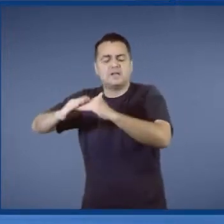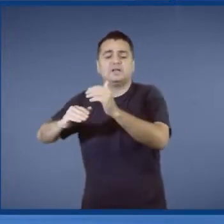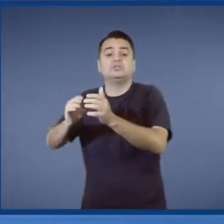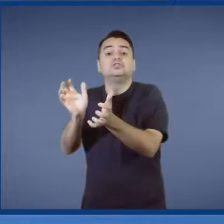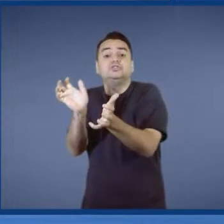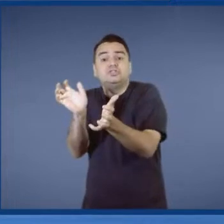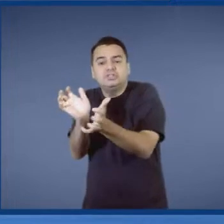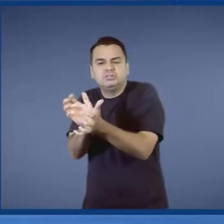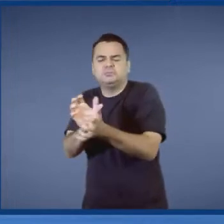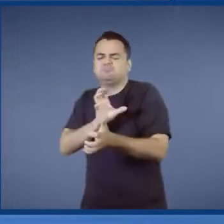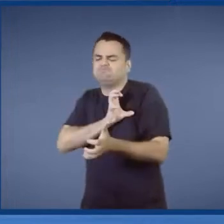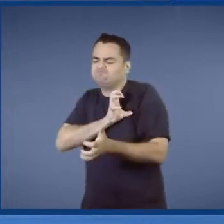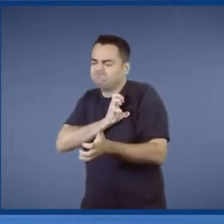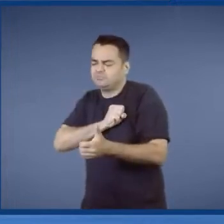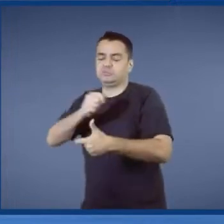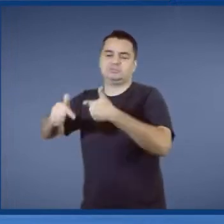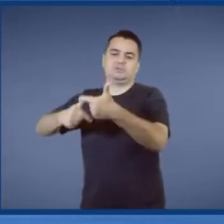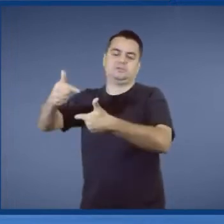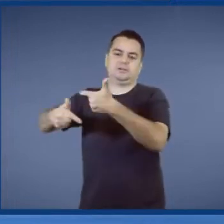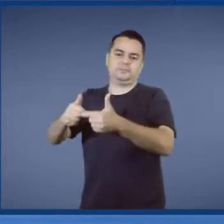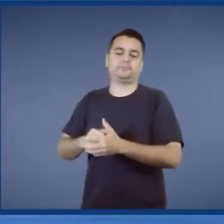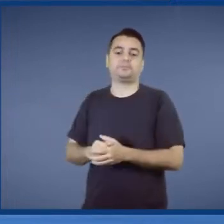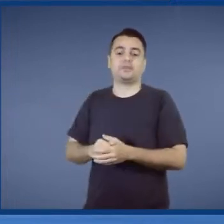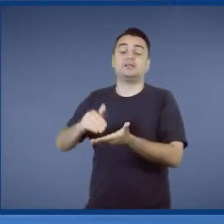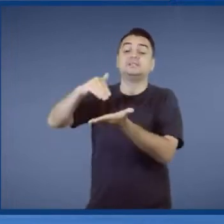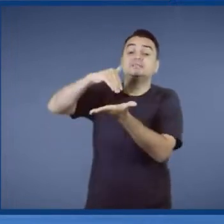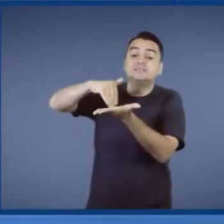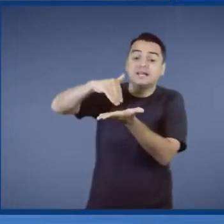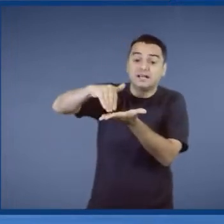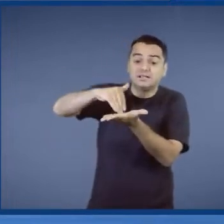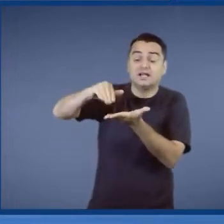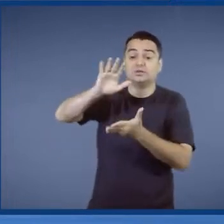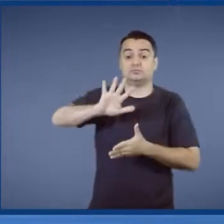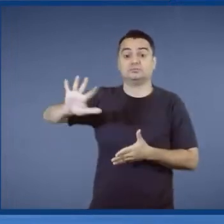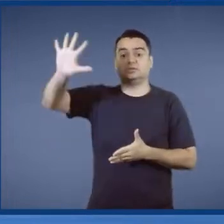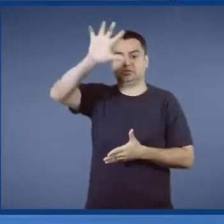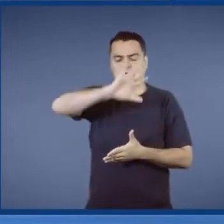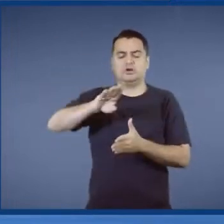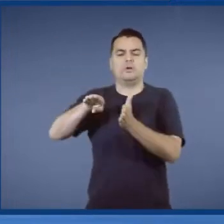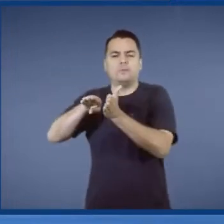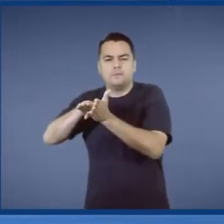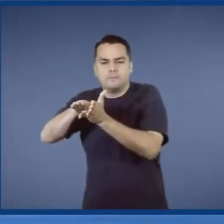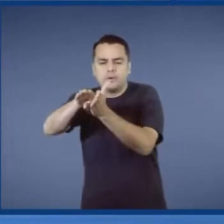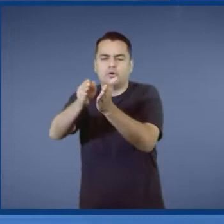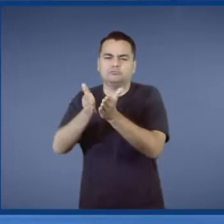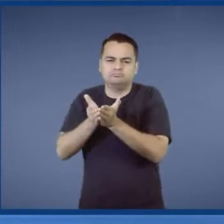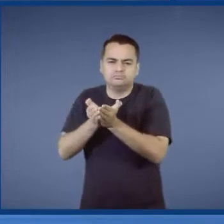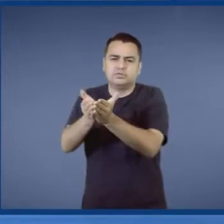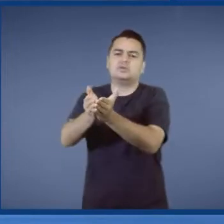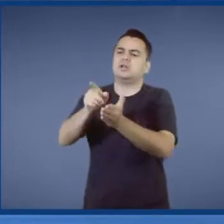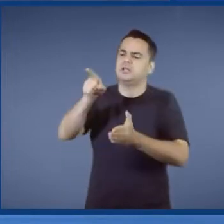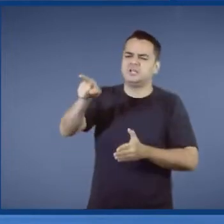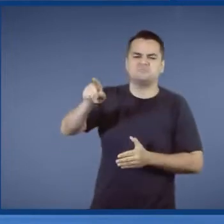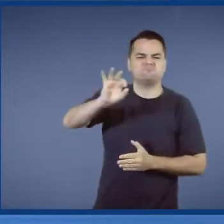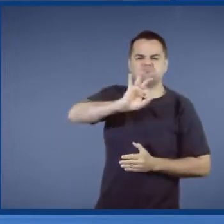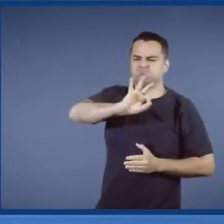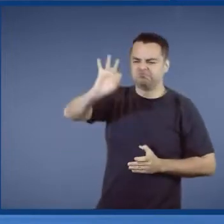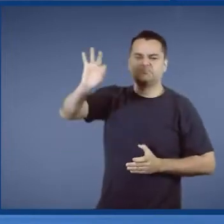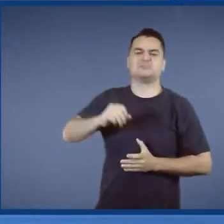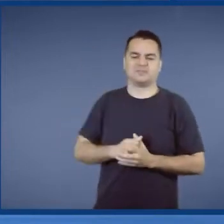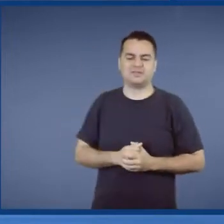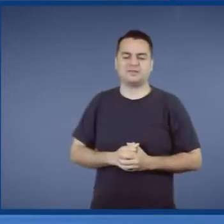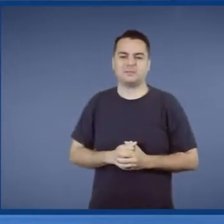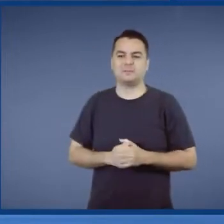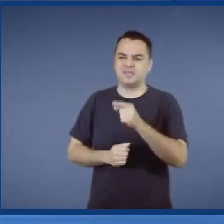paixão. Tem um secretário nacional de portos e transportes aquaviários que, de fato, é um gigante. Não